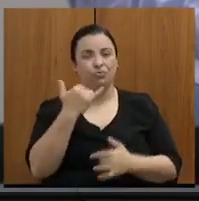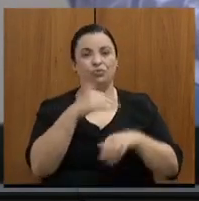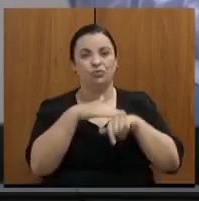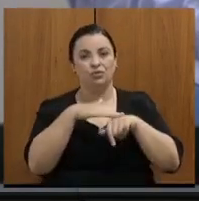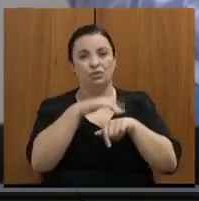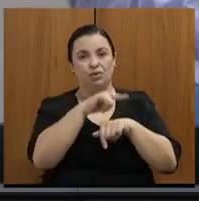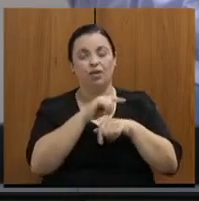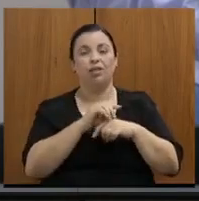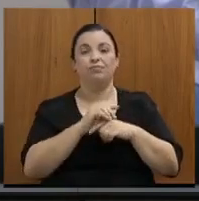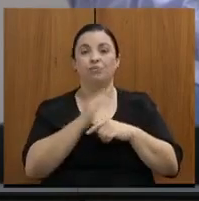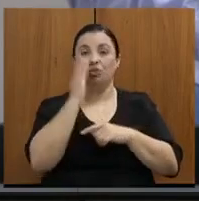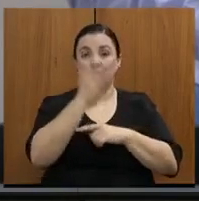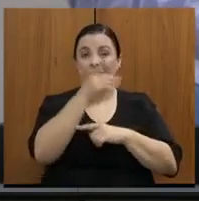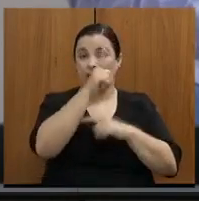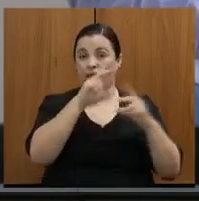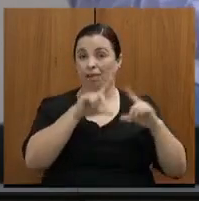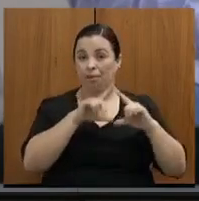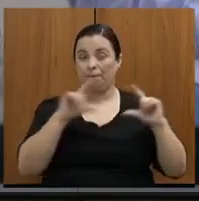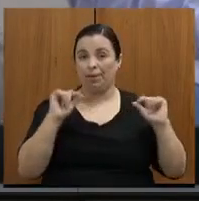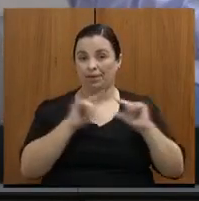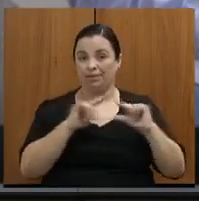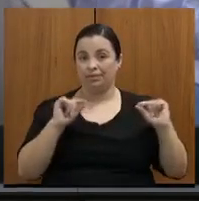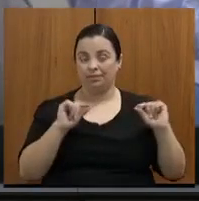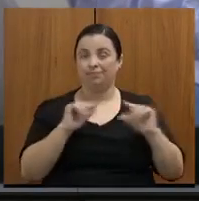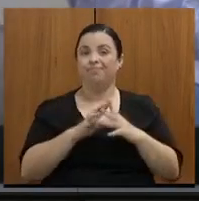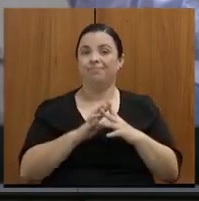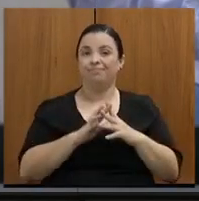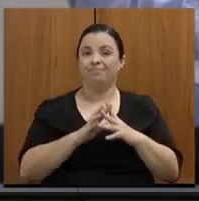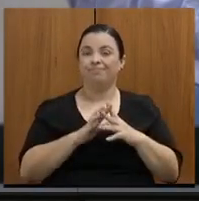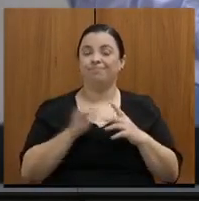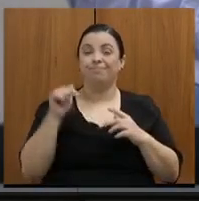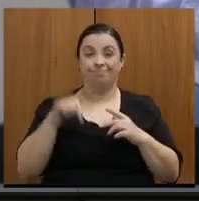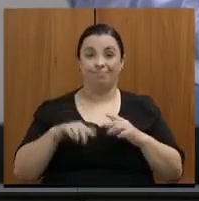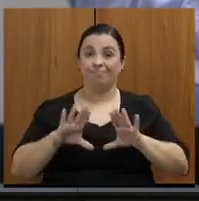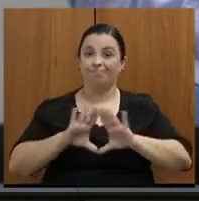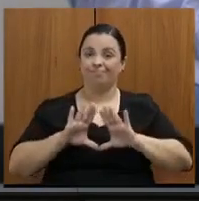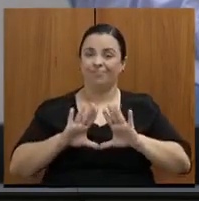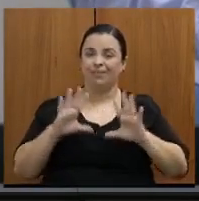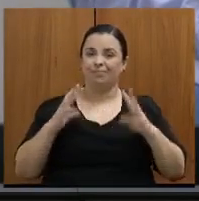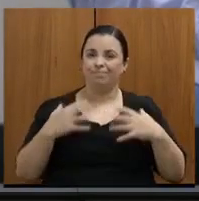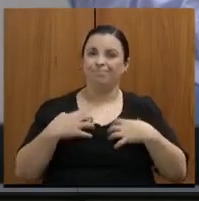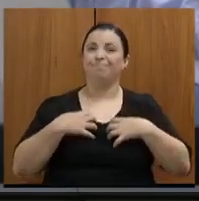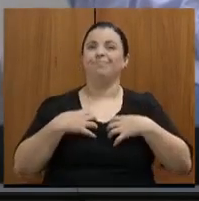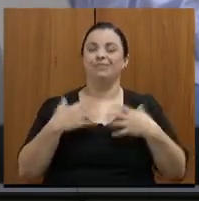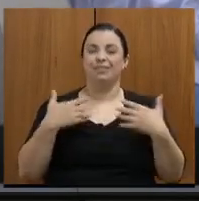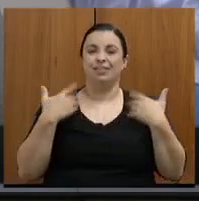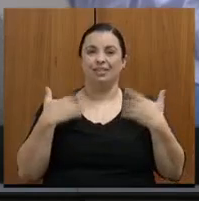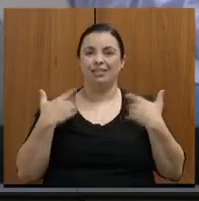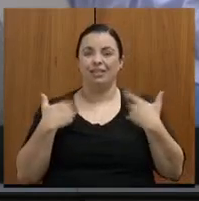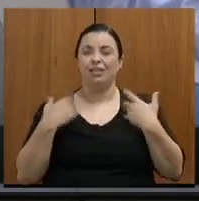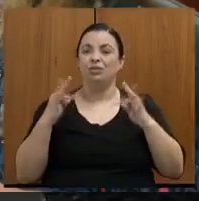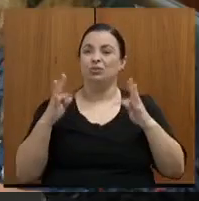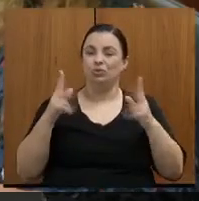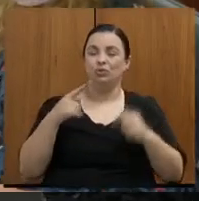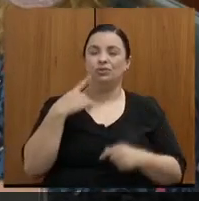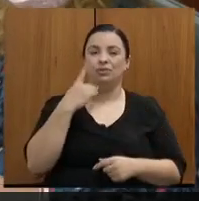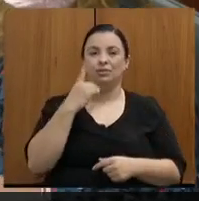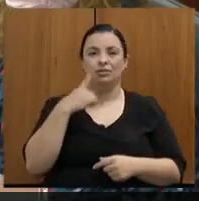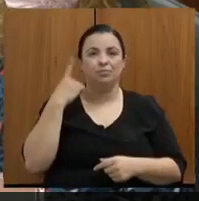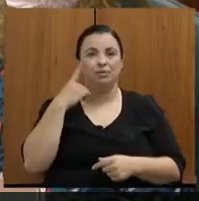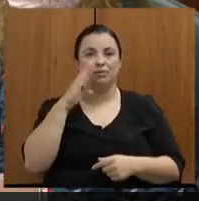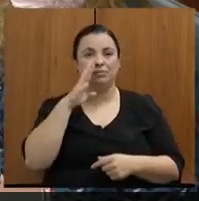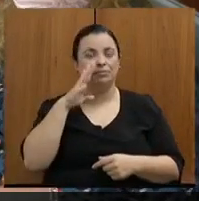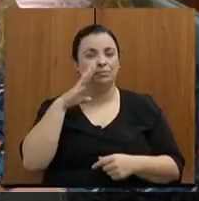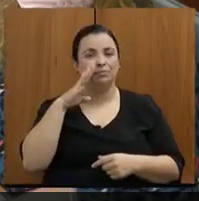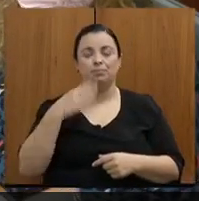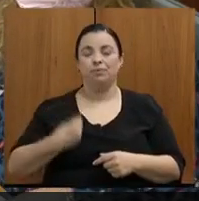e, para a alegria desta casa também, dos deputados presentes, da deputada Beatriz Serqueira, a emenda